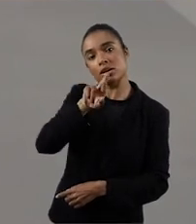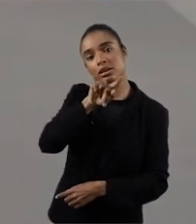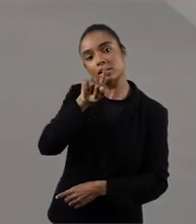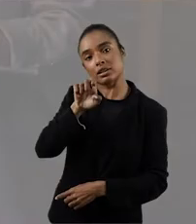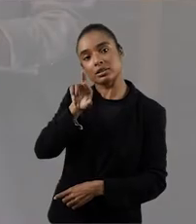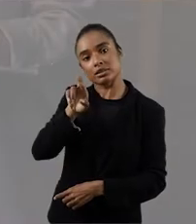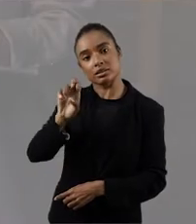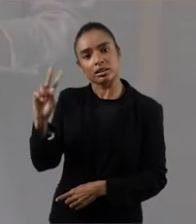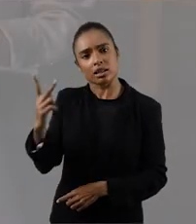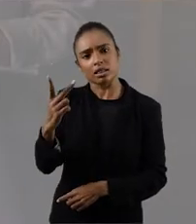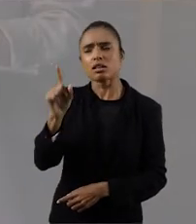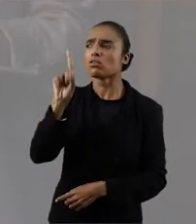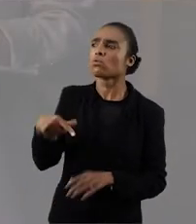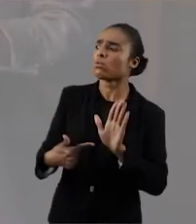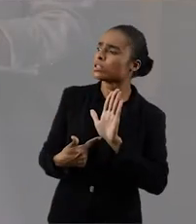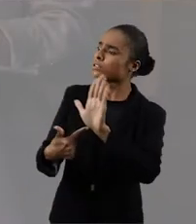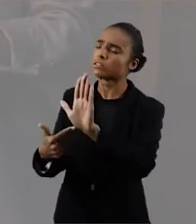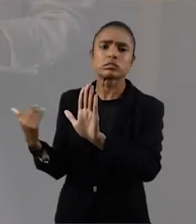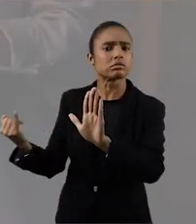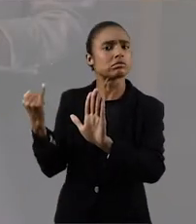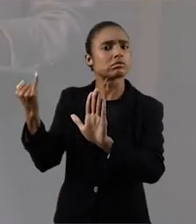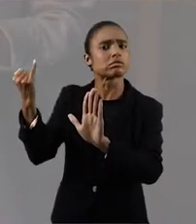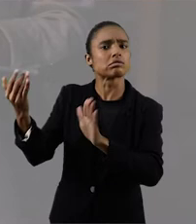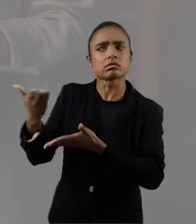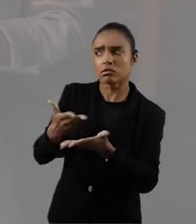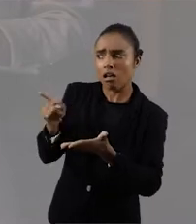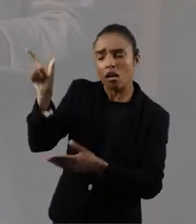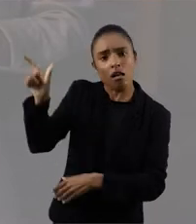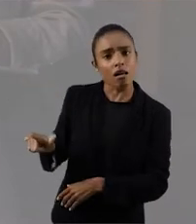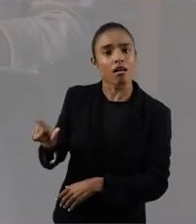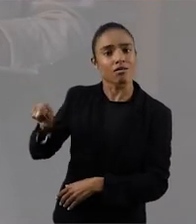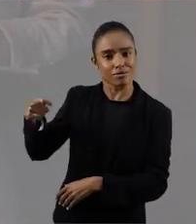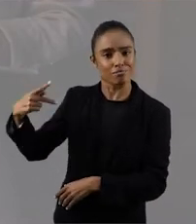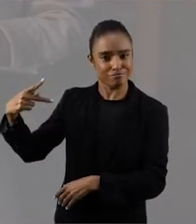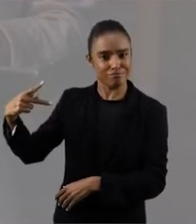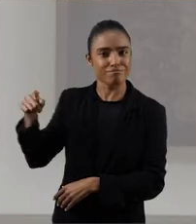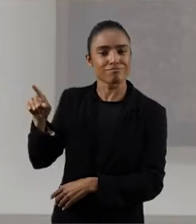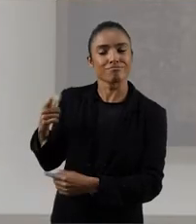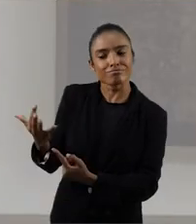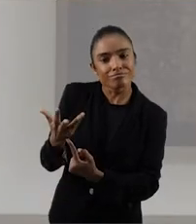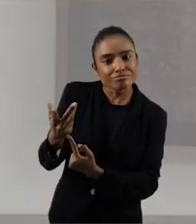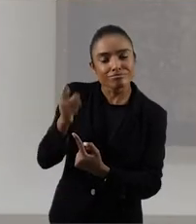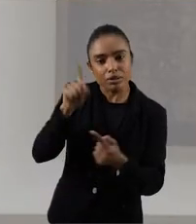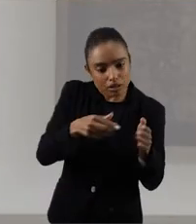primeiramente, com talvez uma dimensão mais importante do trabalho do artista, que é o tempo.